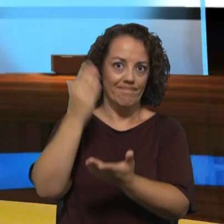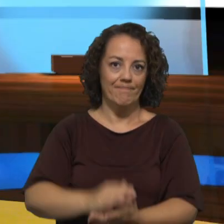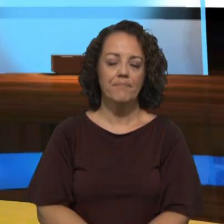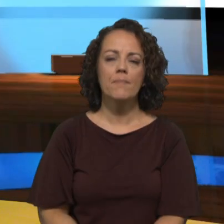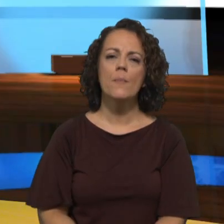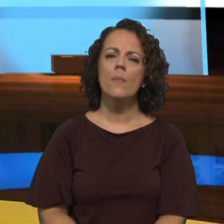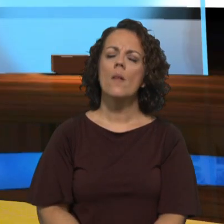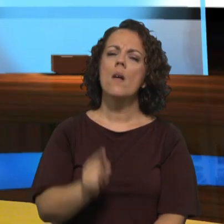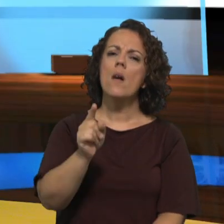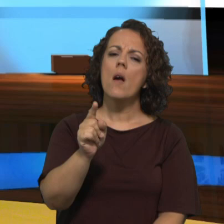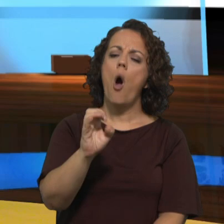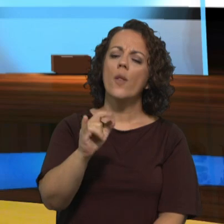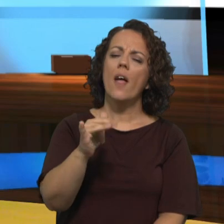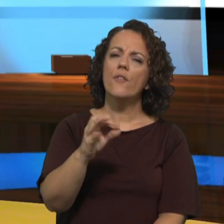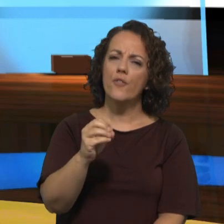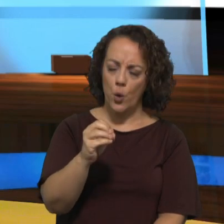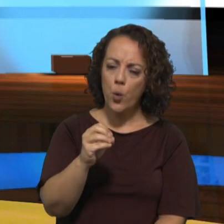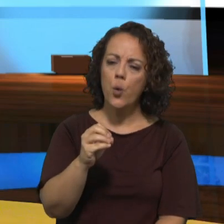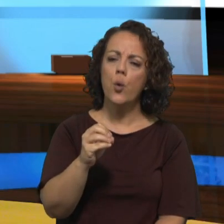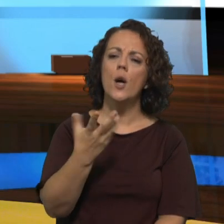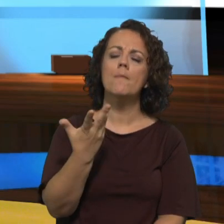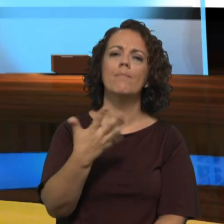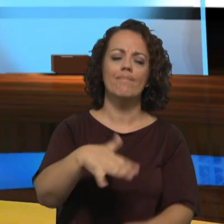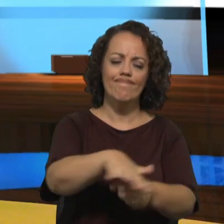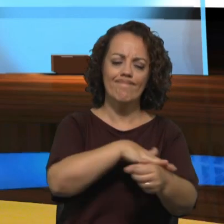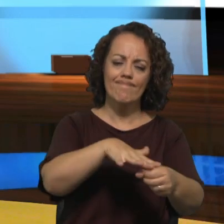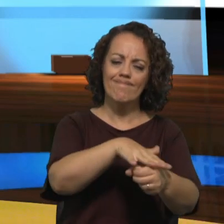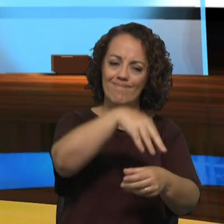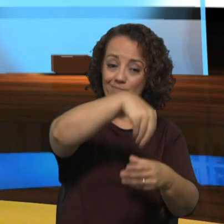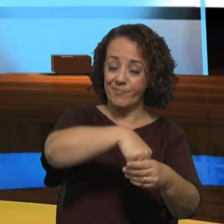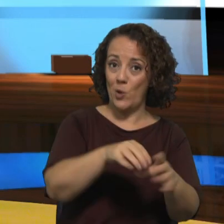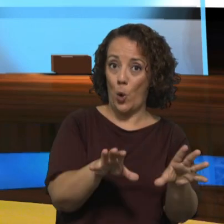Otávio, nas comunidades experimentou-se algo de novo, diferente,